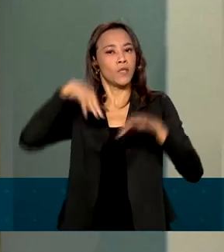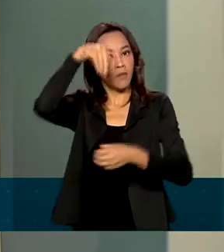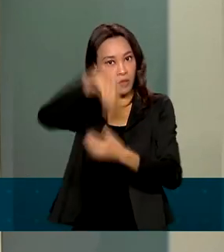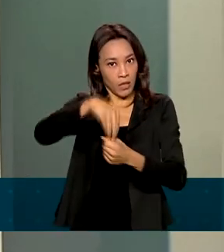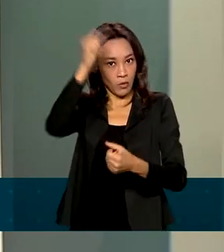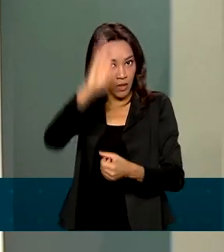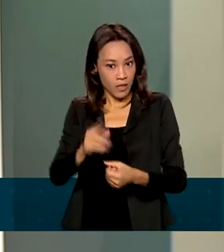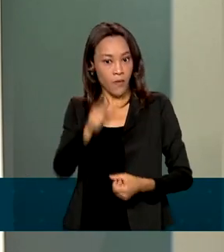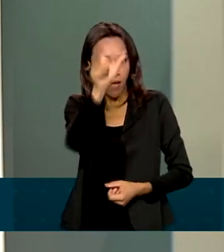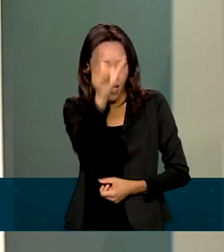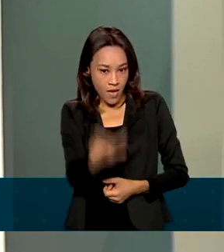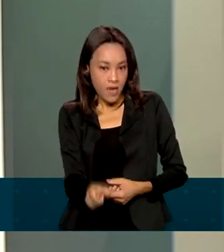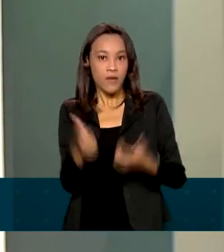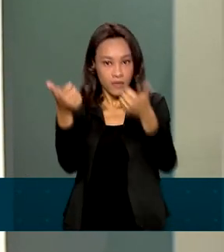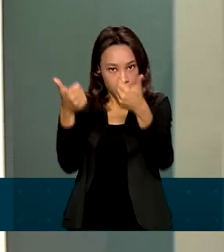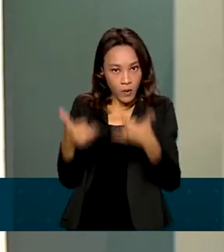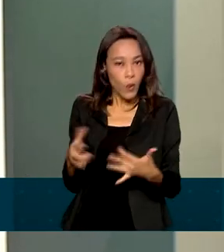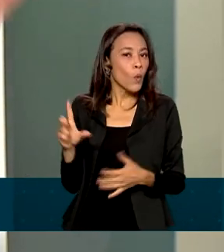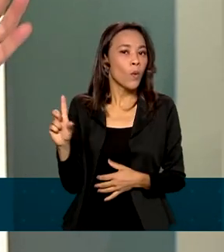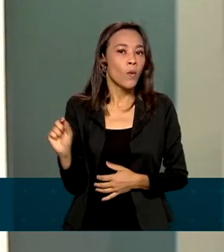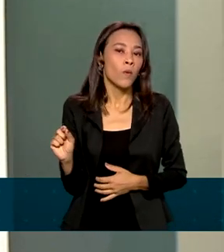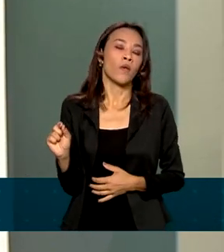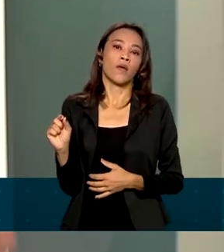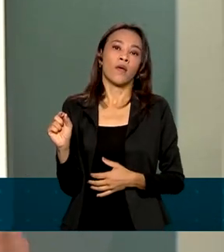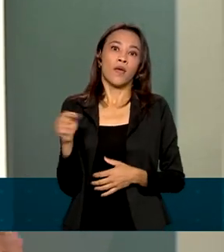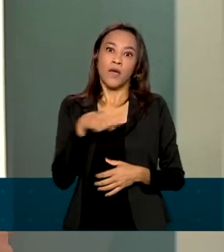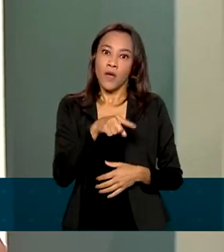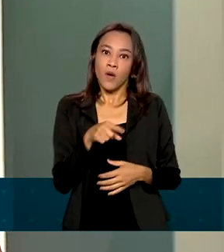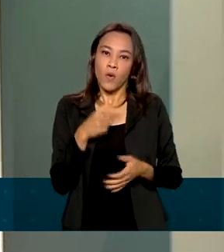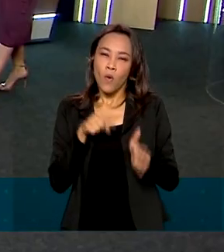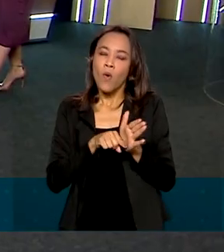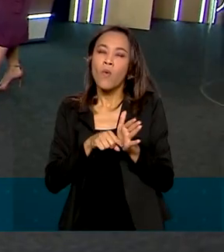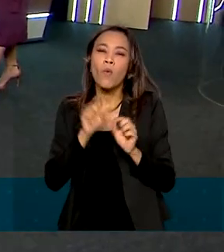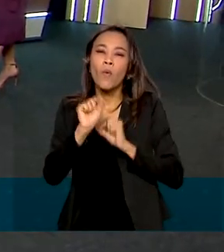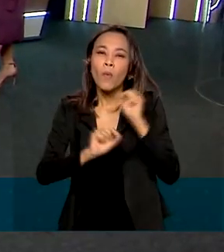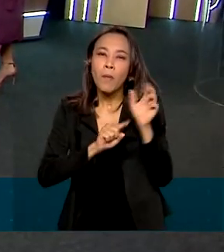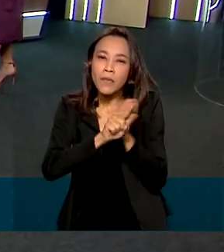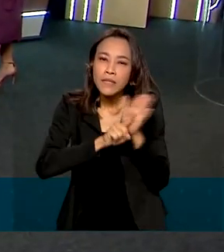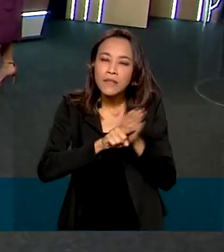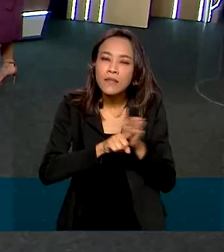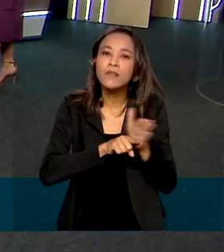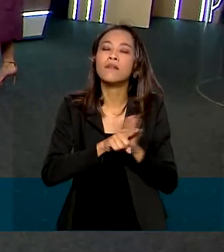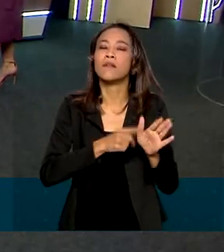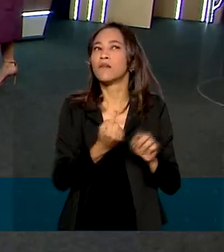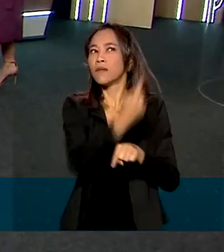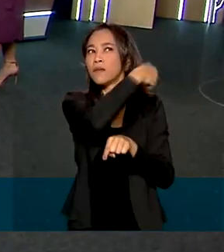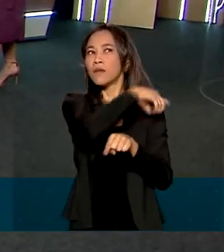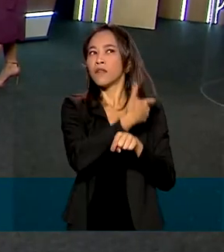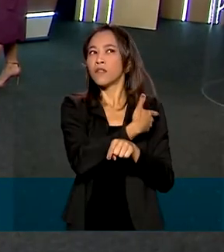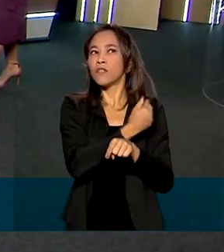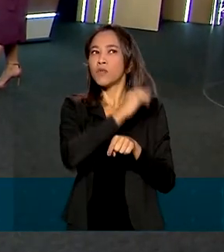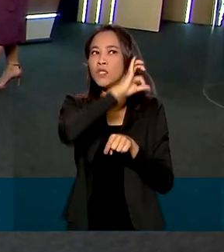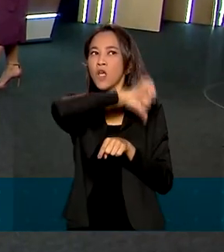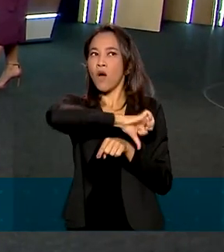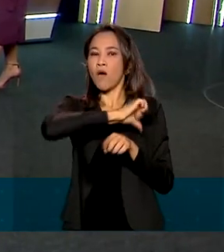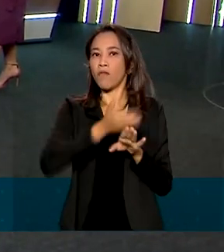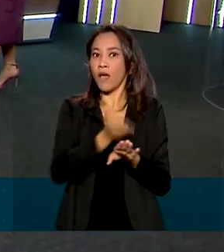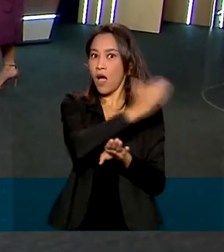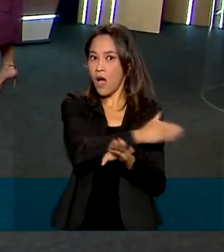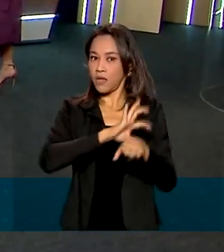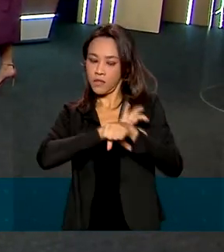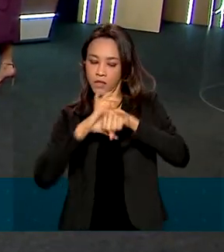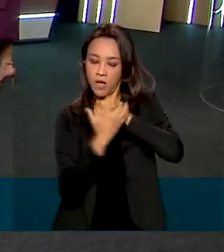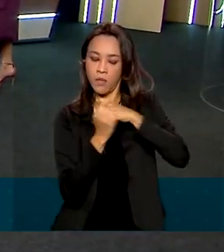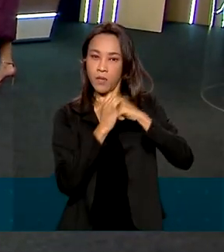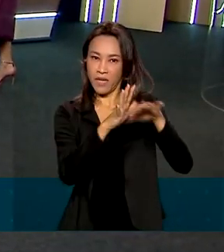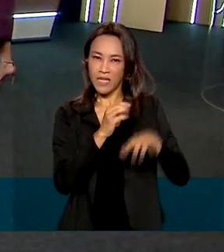Gilson Machado Filho contou que, de acordo com o Google Internacional, em 2019, antes da pandemia, a cada